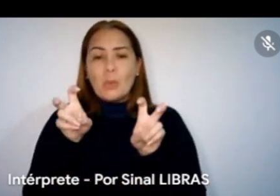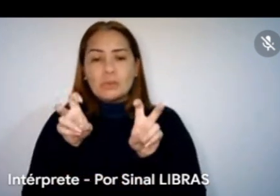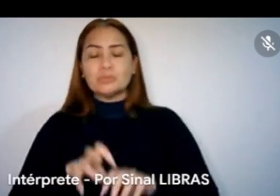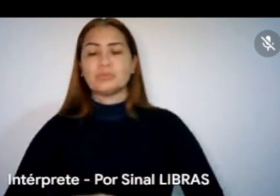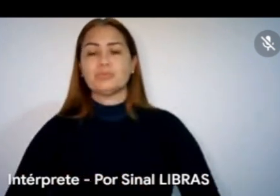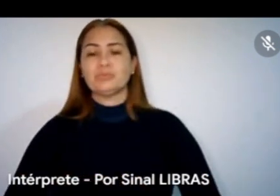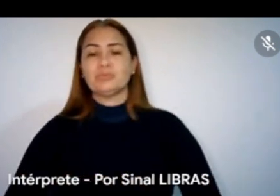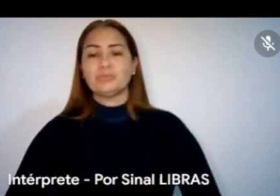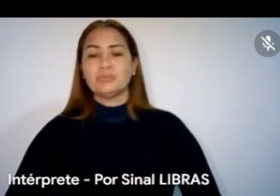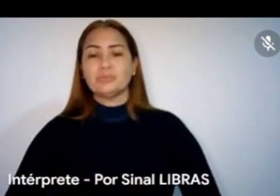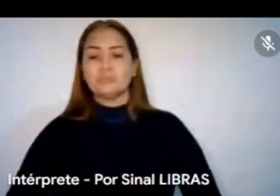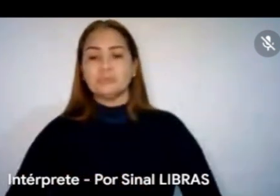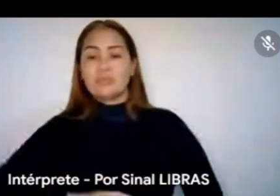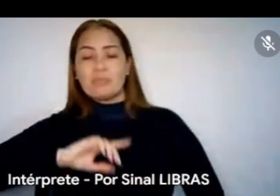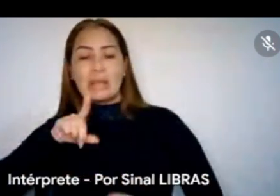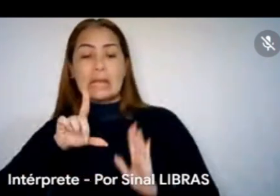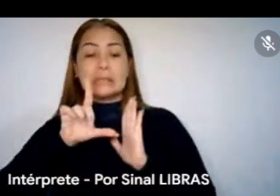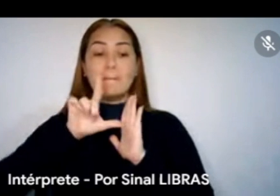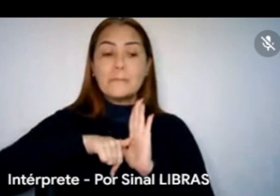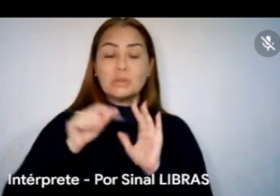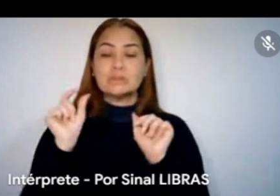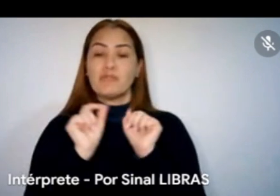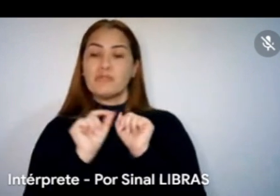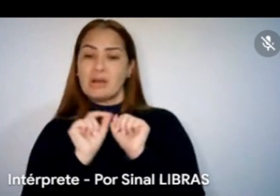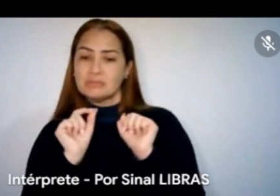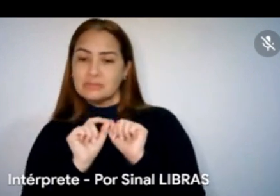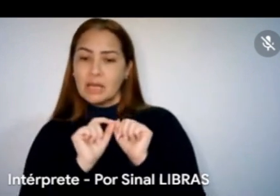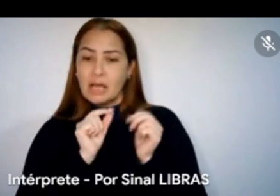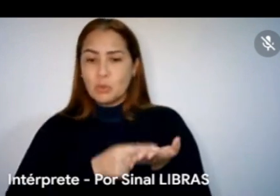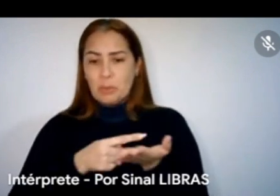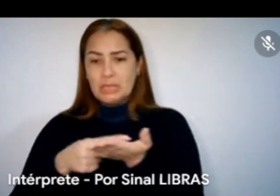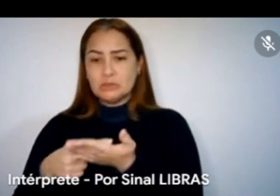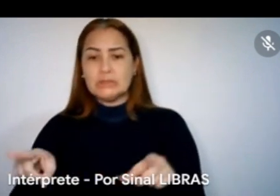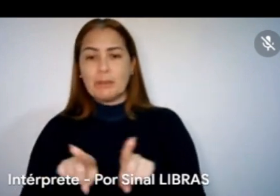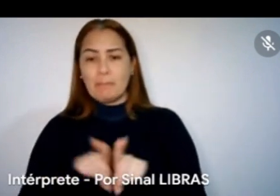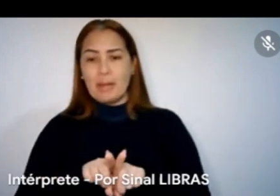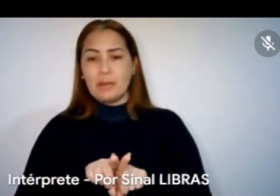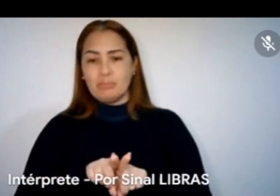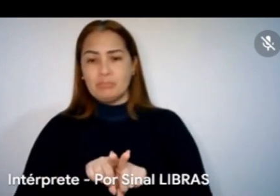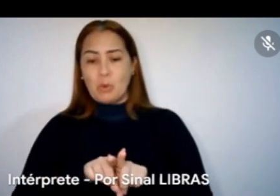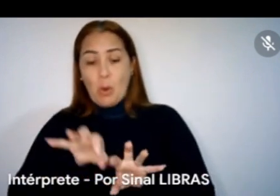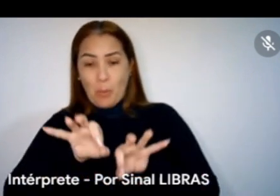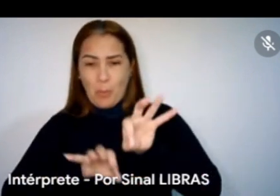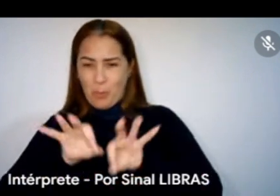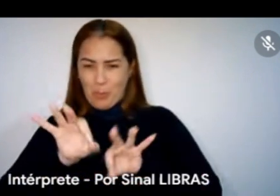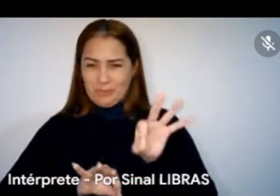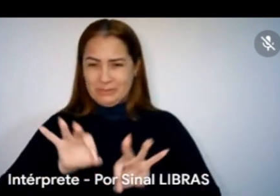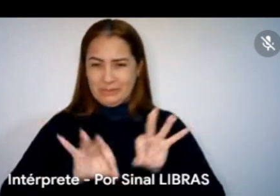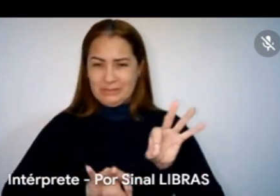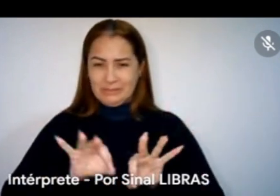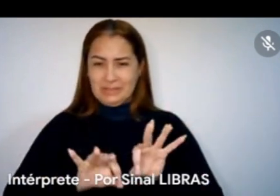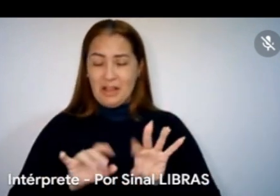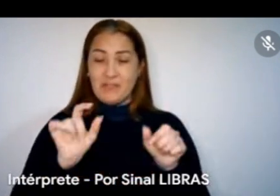após fazer essas minutas e o plano de aplicação seja feita antes da publicação dos